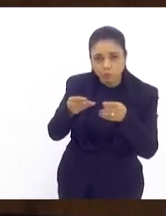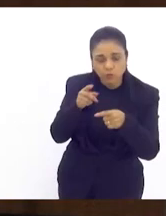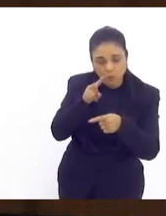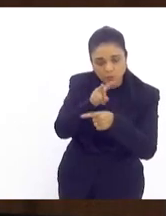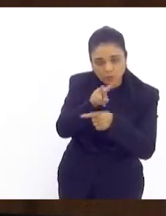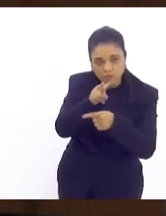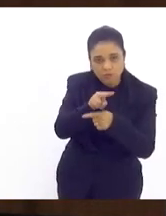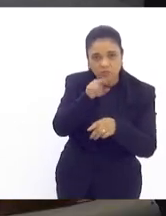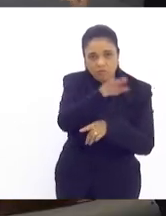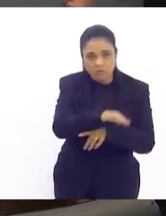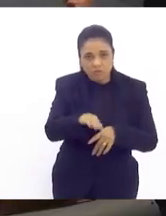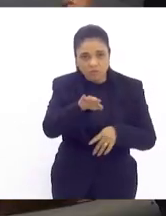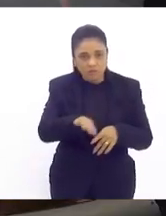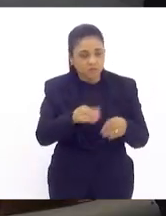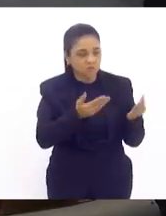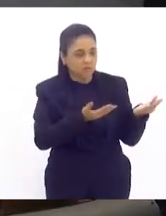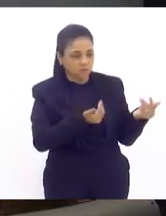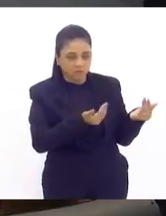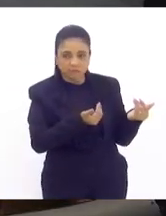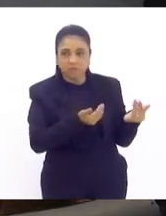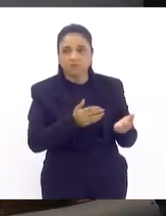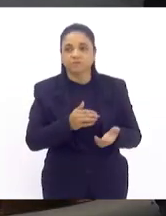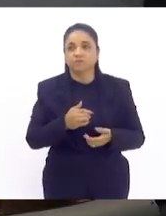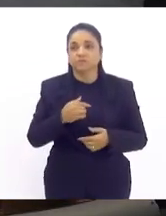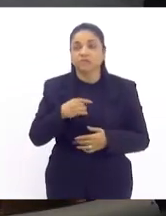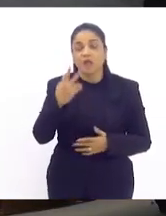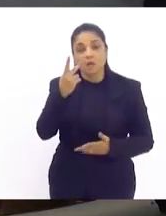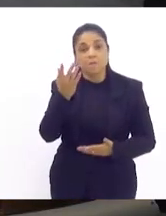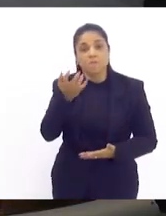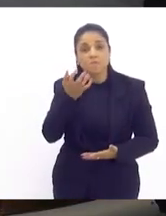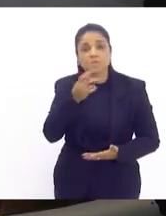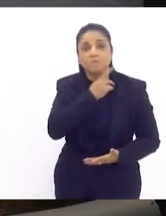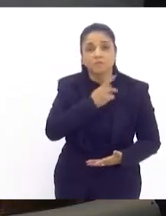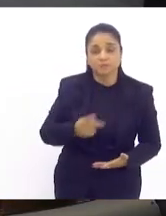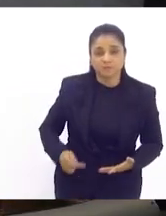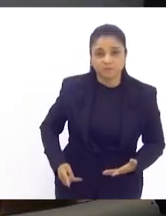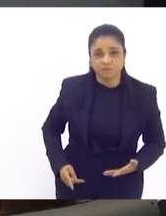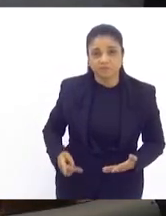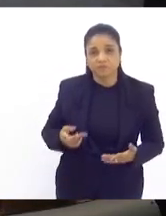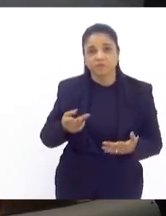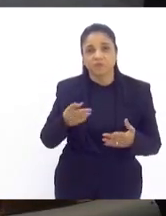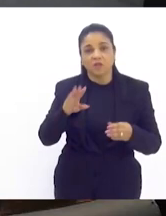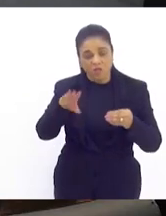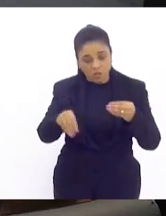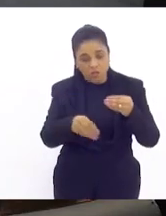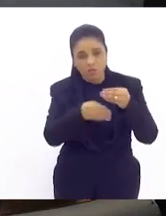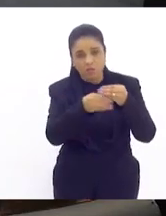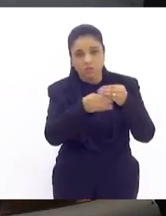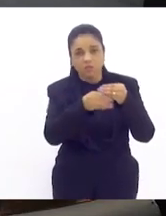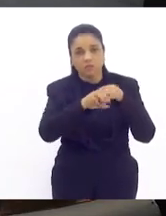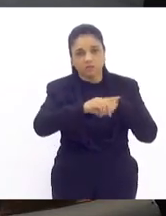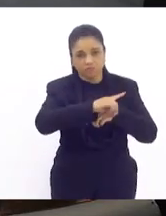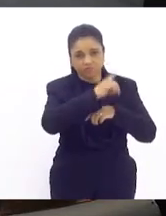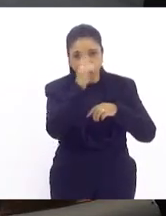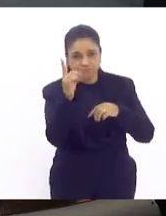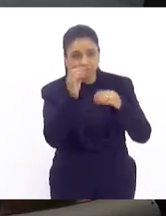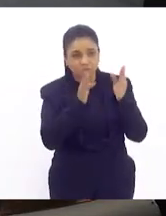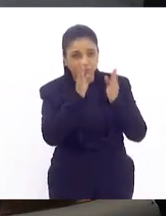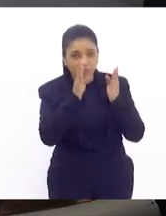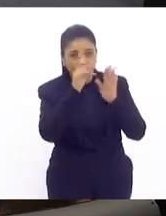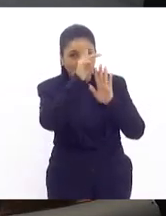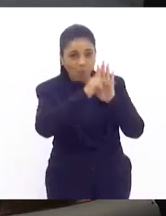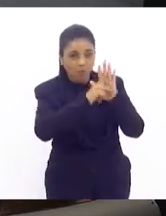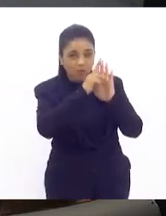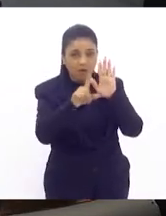crianças e adolescentes presidente eu só gostaria de pedir que fosse incluída na ordem do dia o projeto